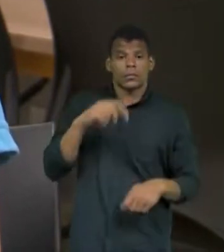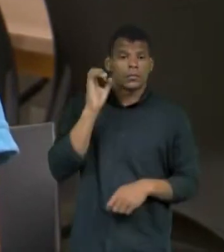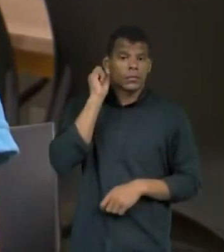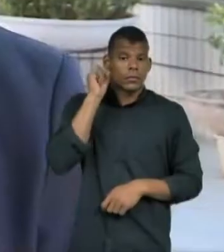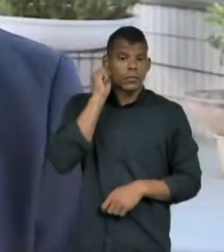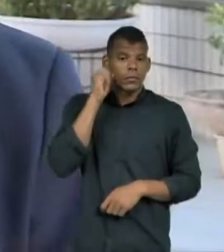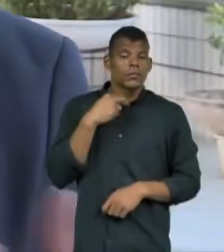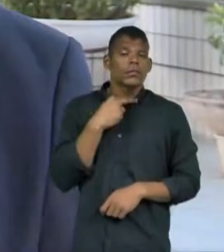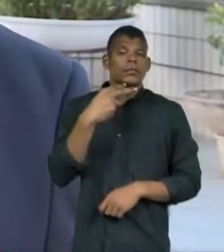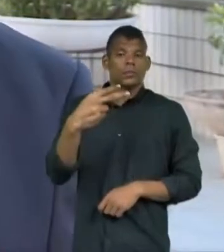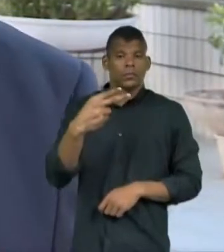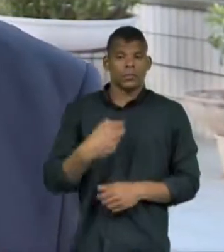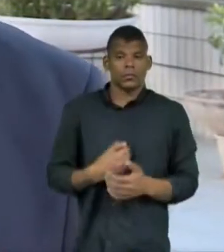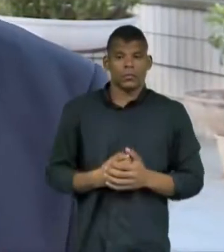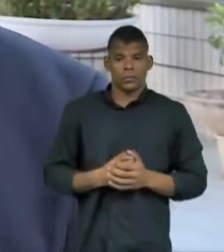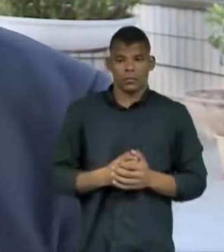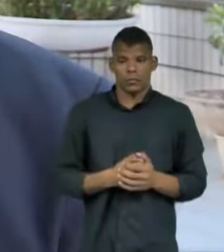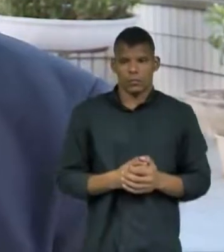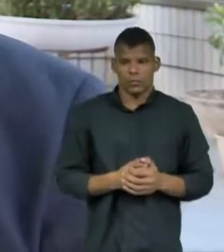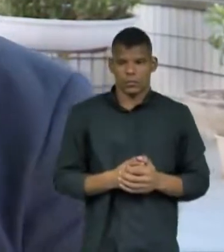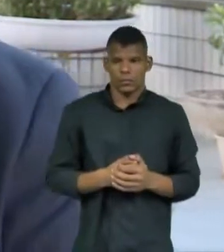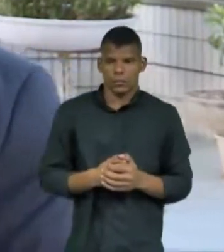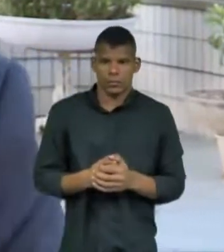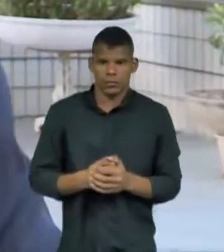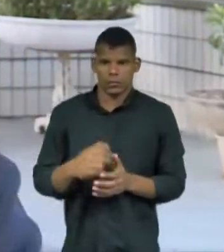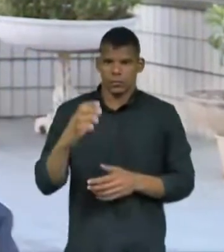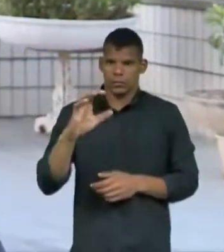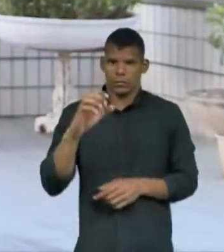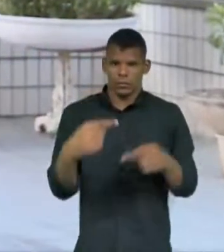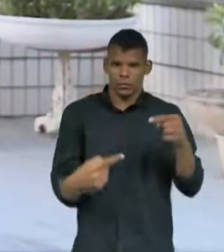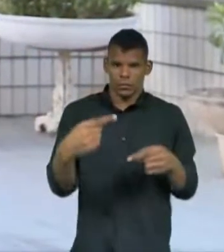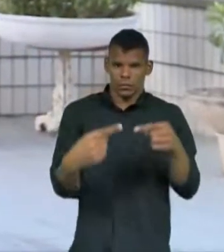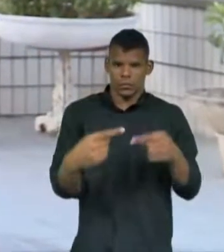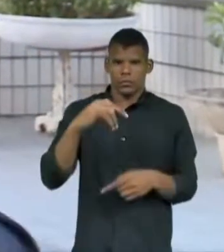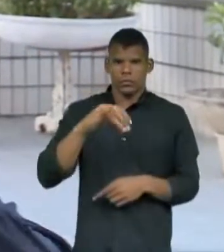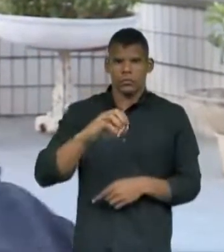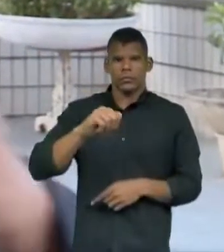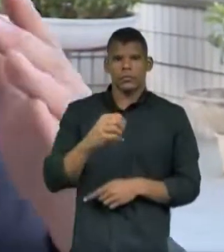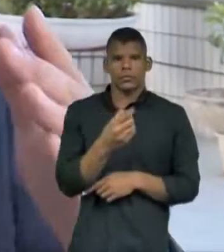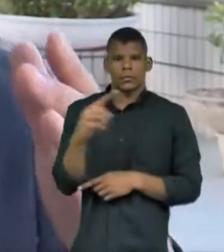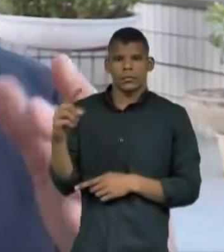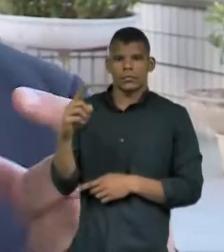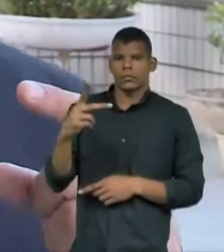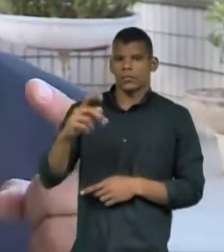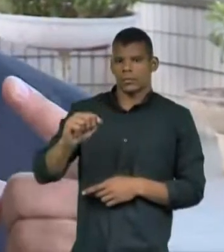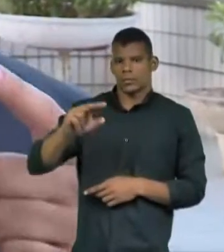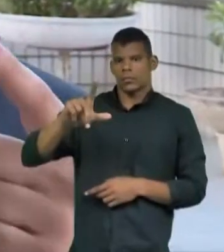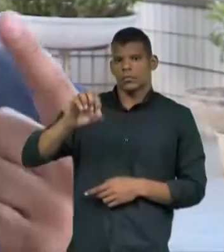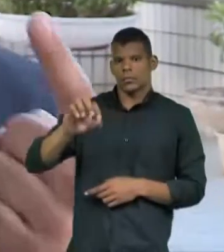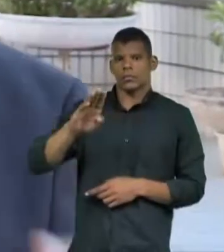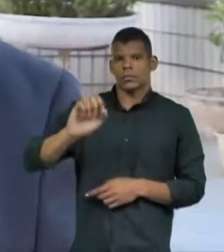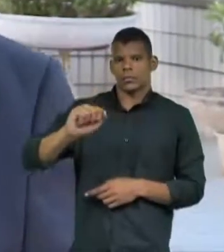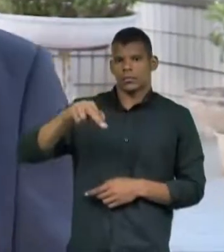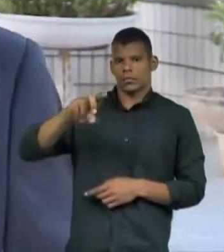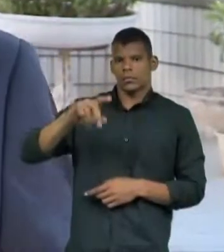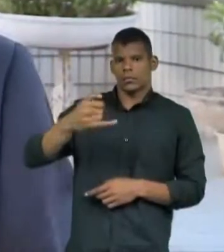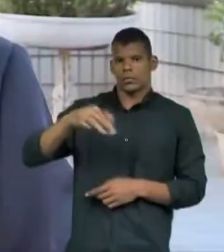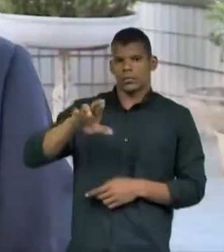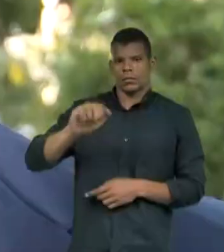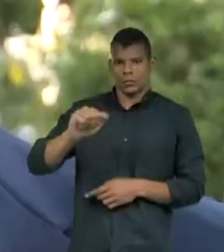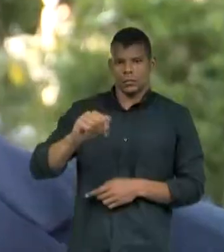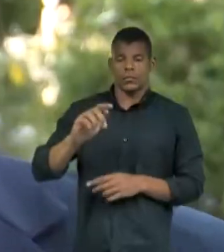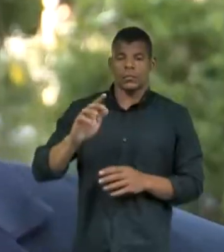posicionamento. Para o cientista político João Paulo Bandeira, os jovens estão cada vez mais antenados quando se trata de